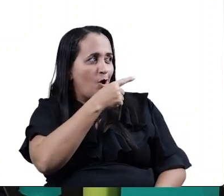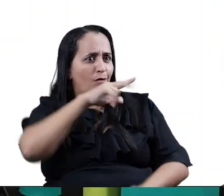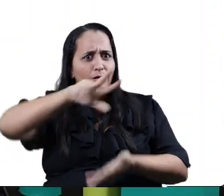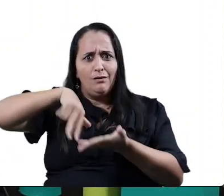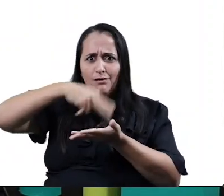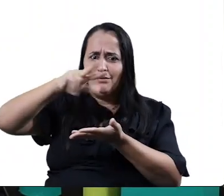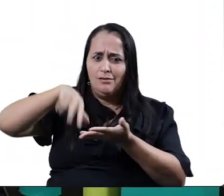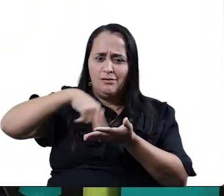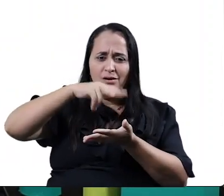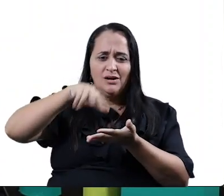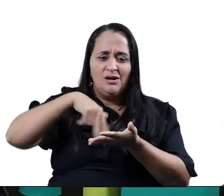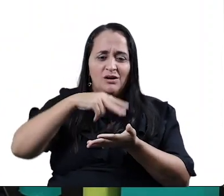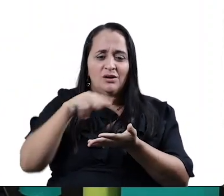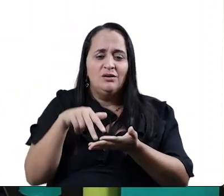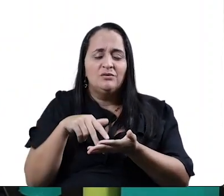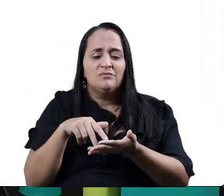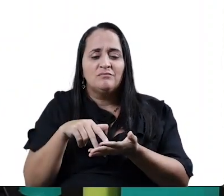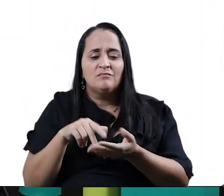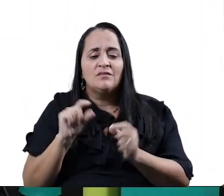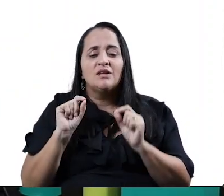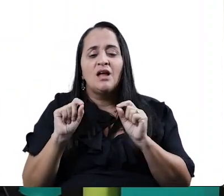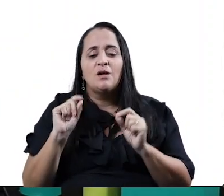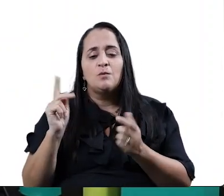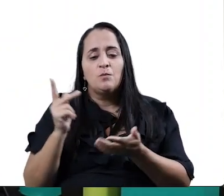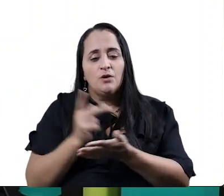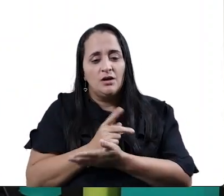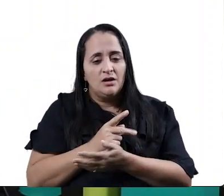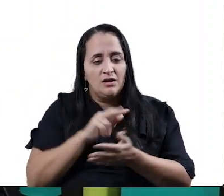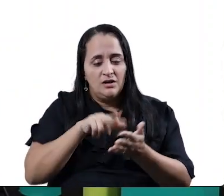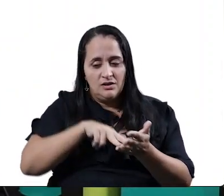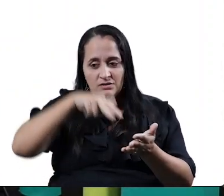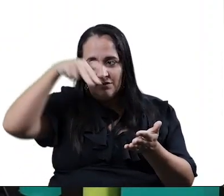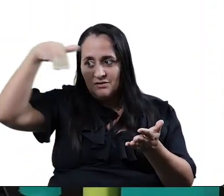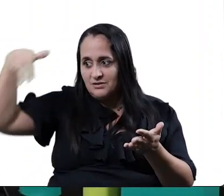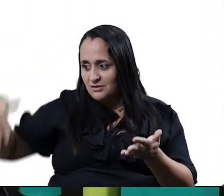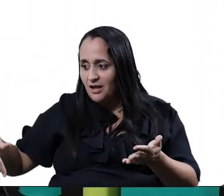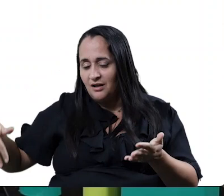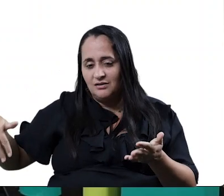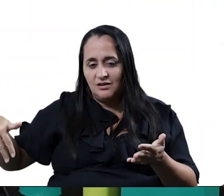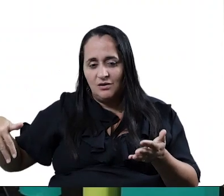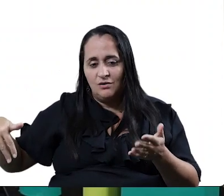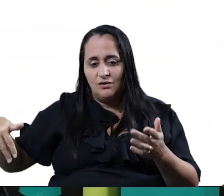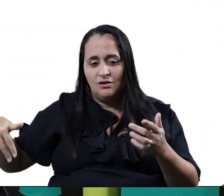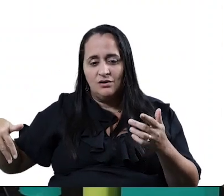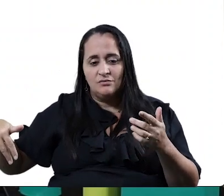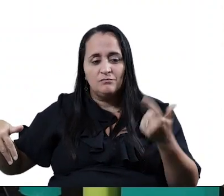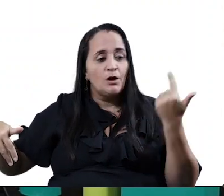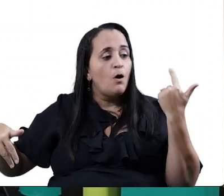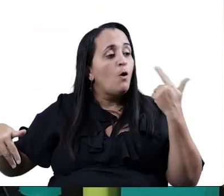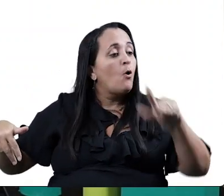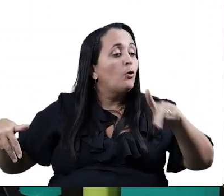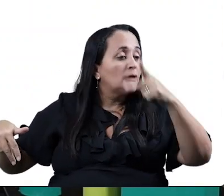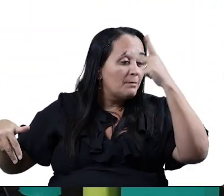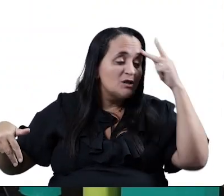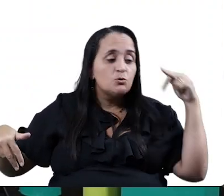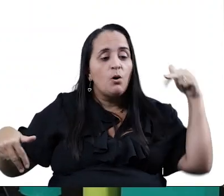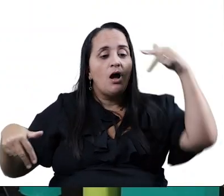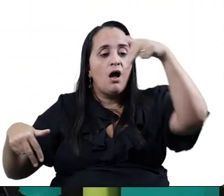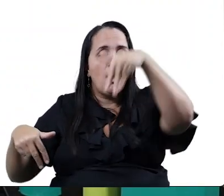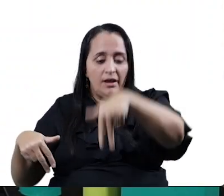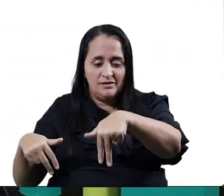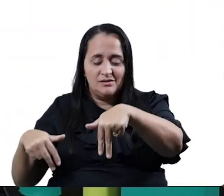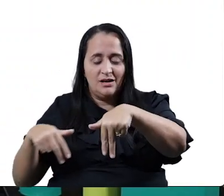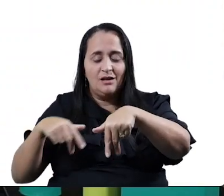requebrando, parece um boneco desengonçado. E aí, ele sai da roda e entra a próxima criança.